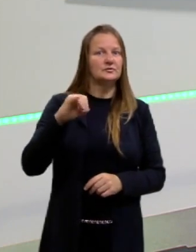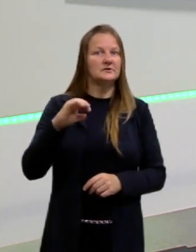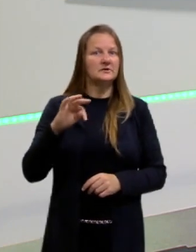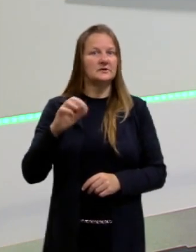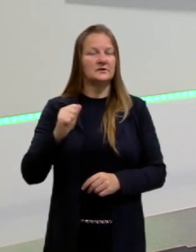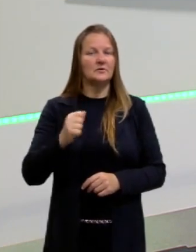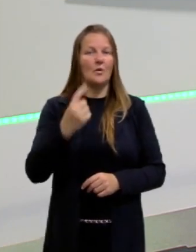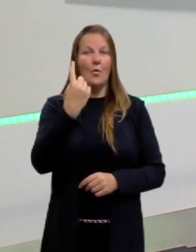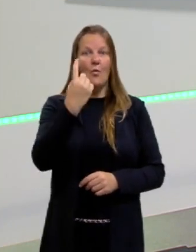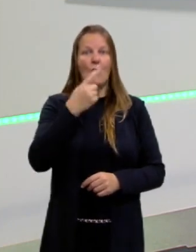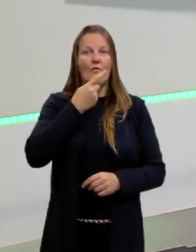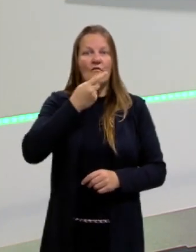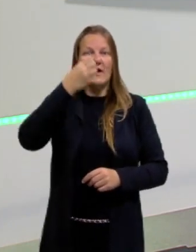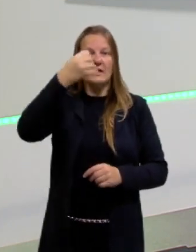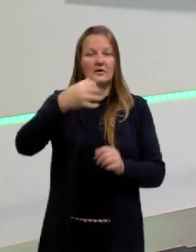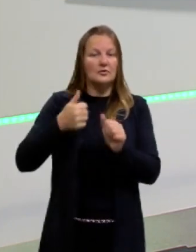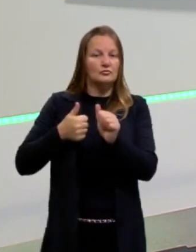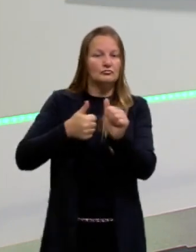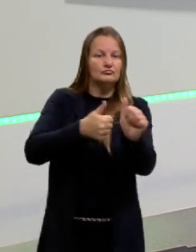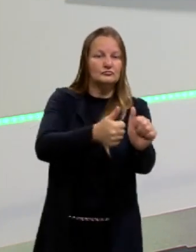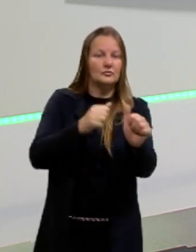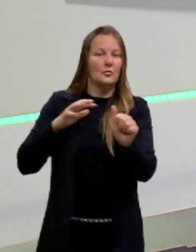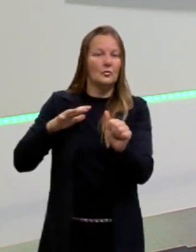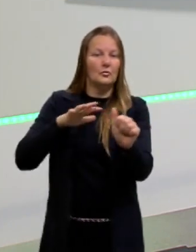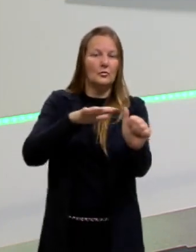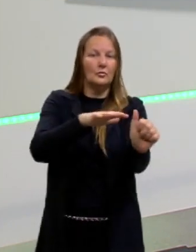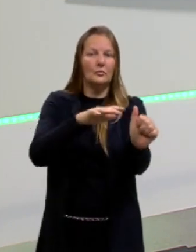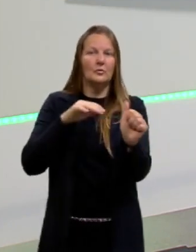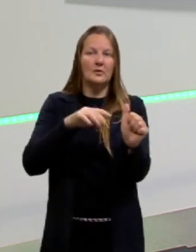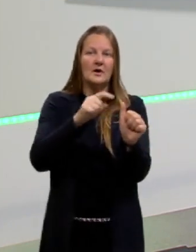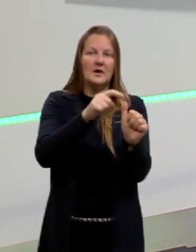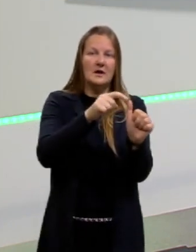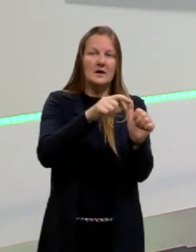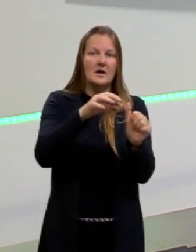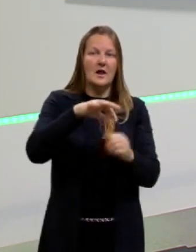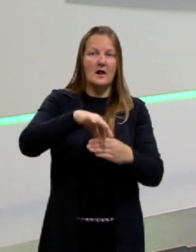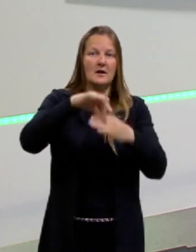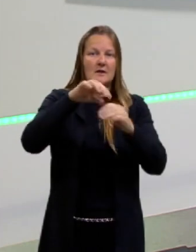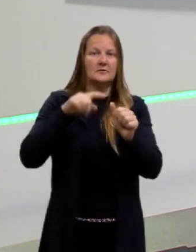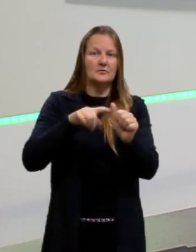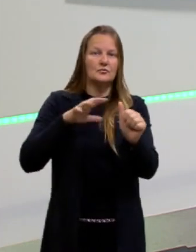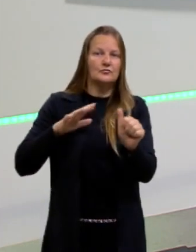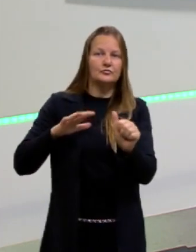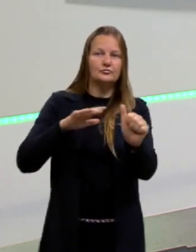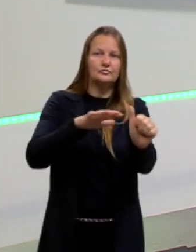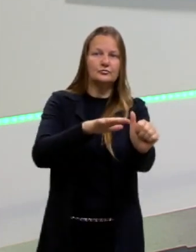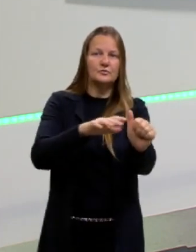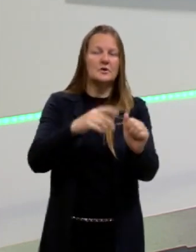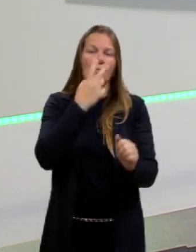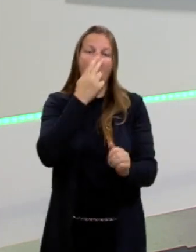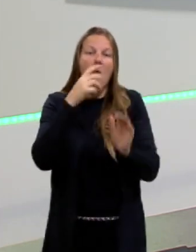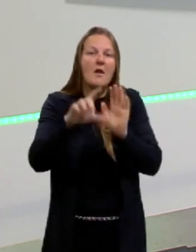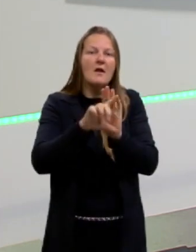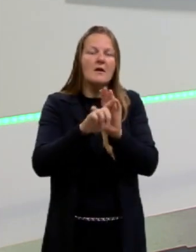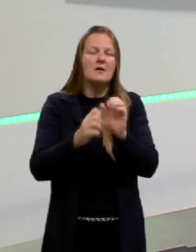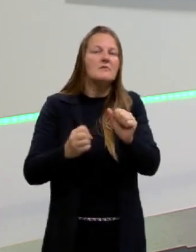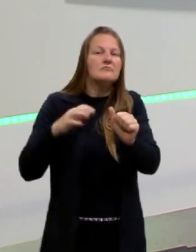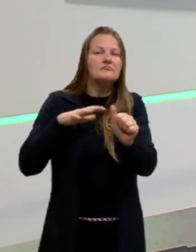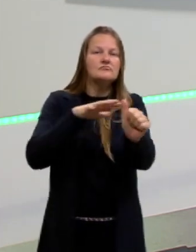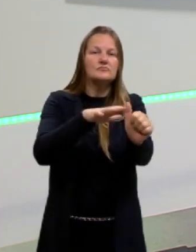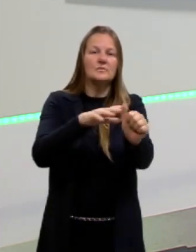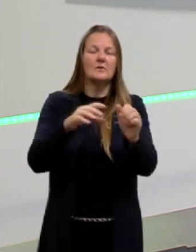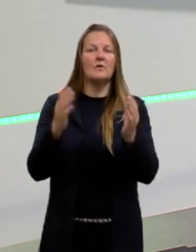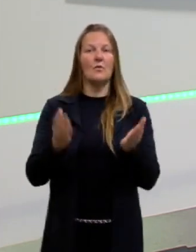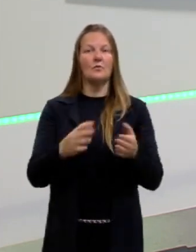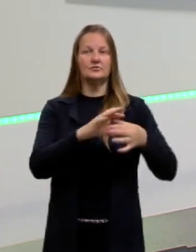pessoa fala, então, o ayatolá vai falar, aquilo que ele relacionar vai ser a grande lei, vai ser a grande questão, então, hoje,